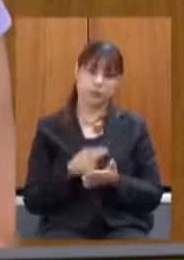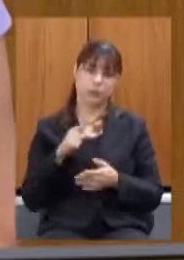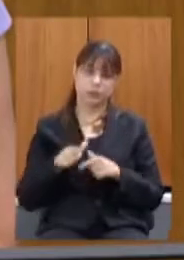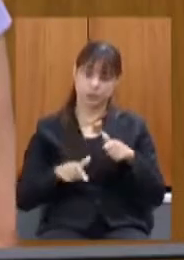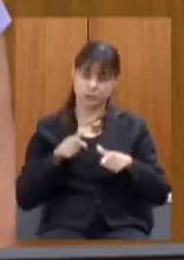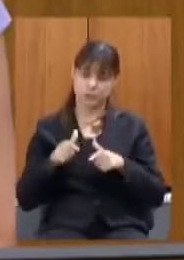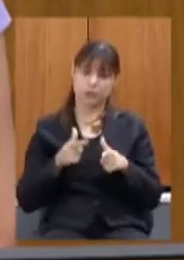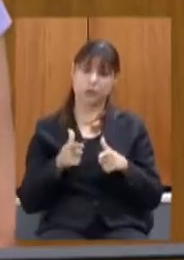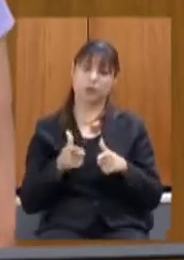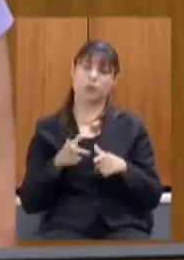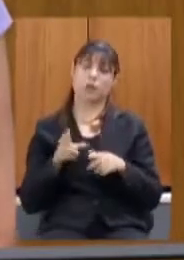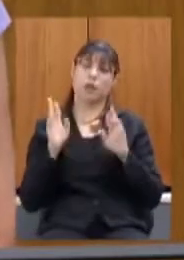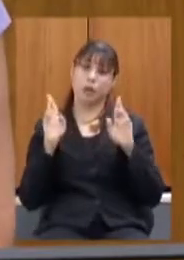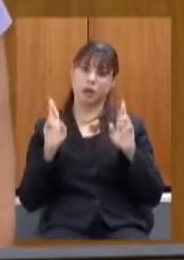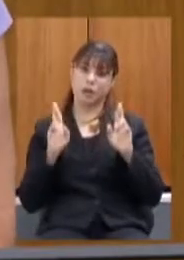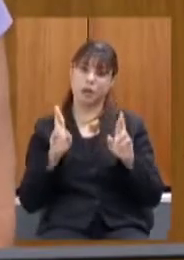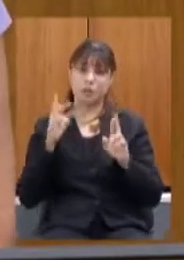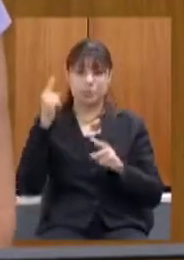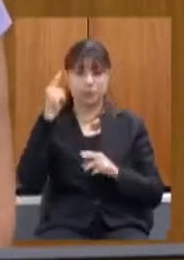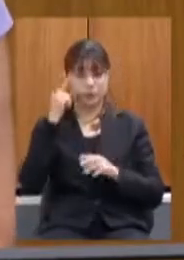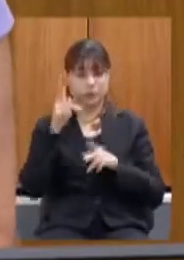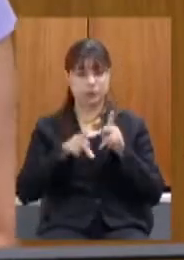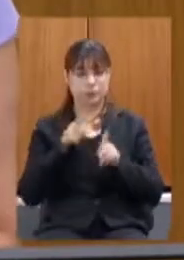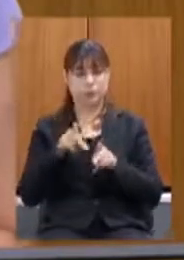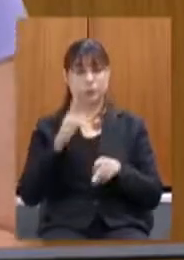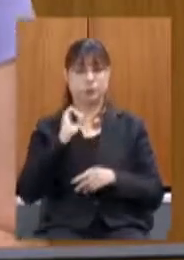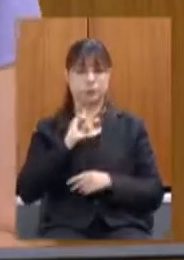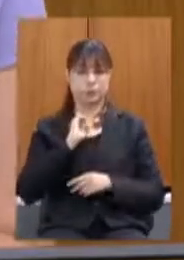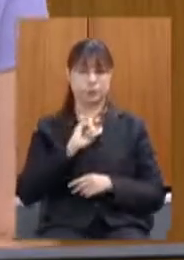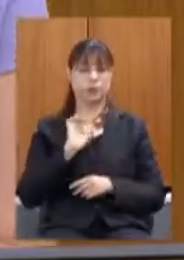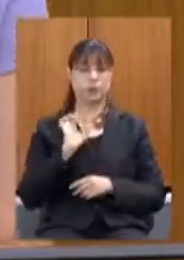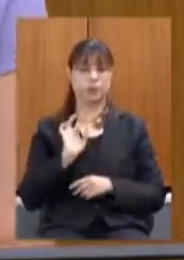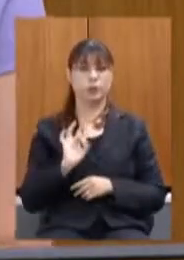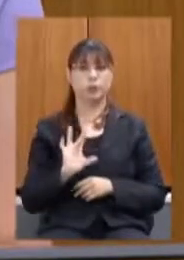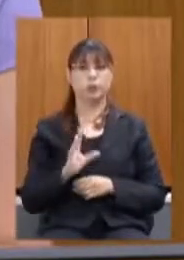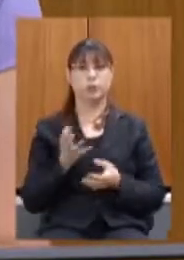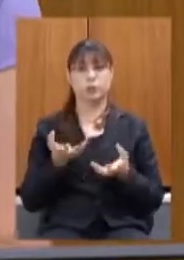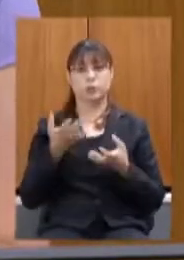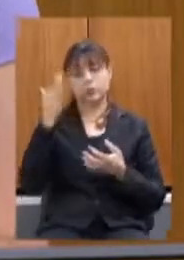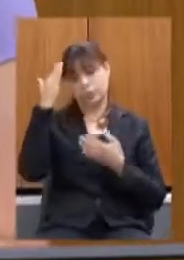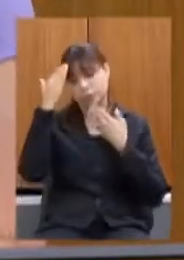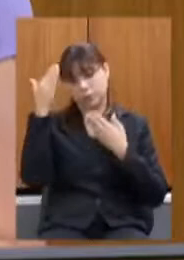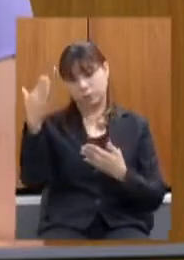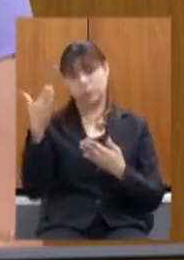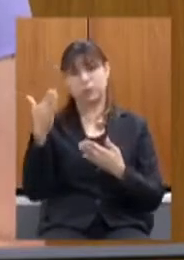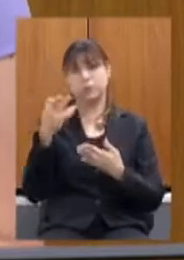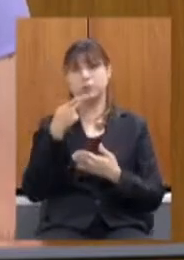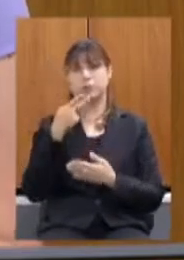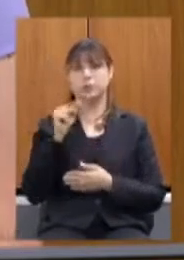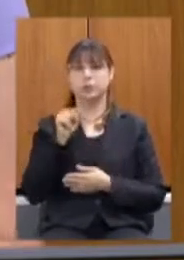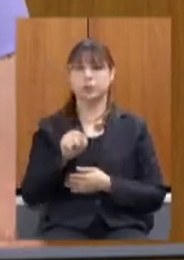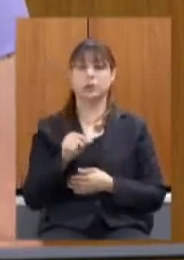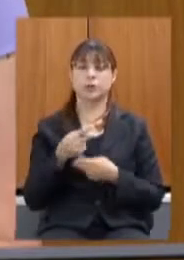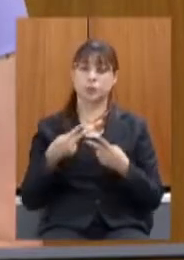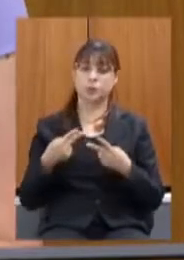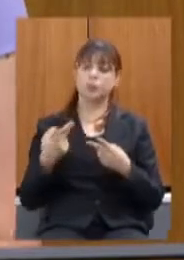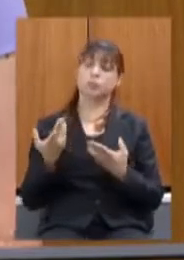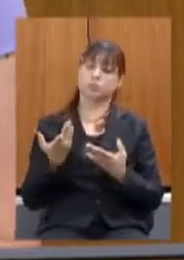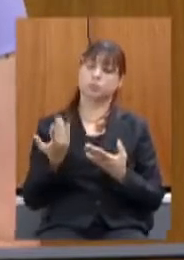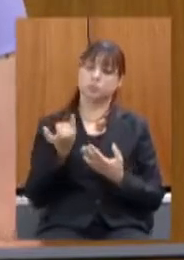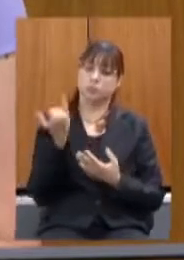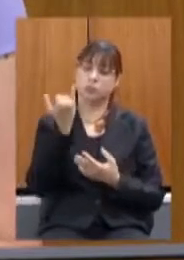responsável pensando na população de Minas então só queria agradecer destacar esses pontos positivos e